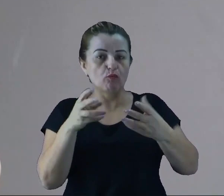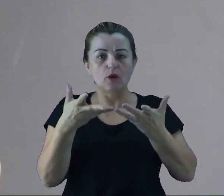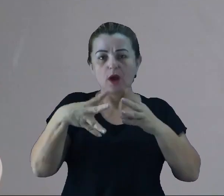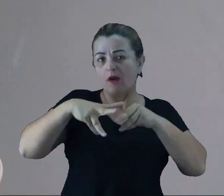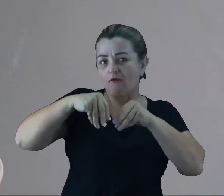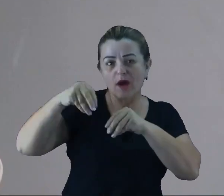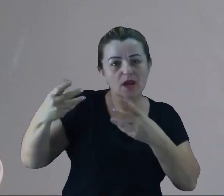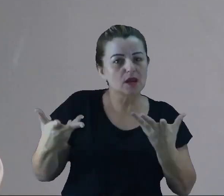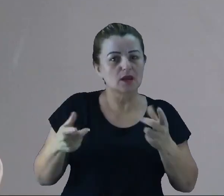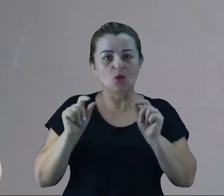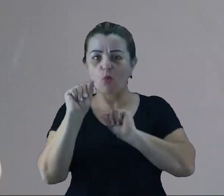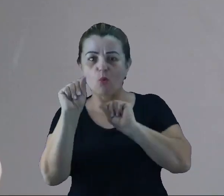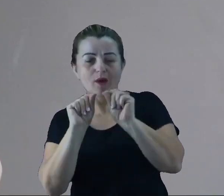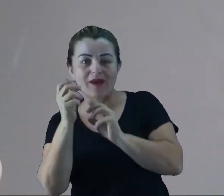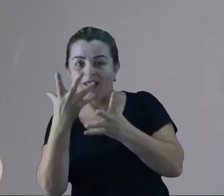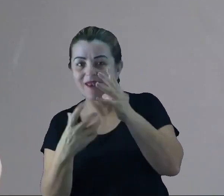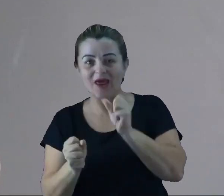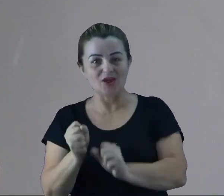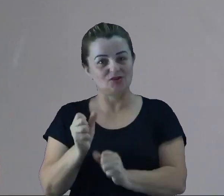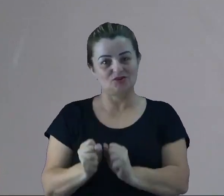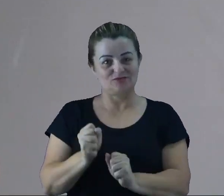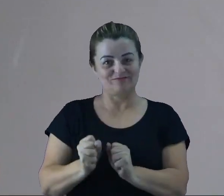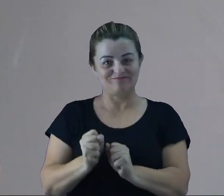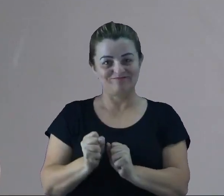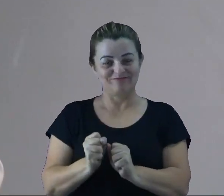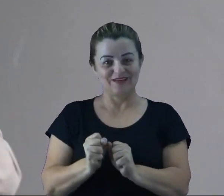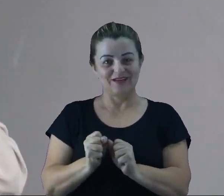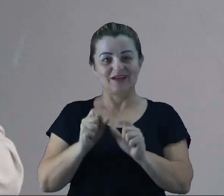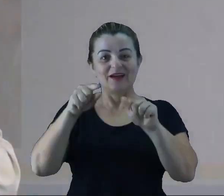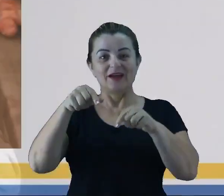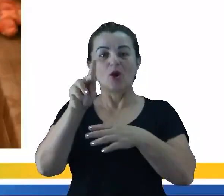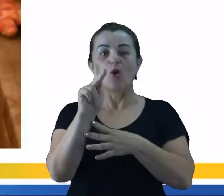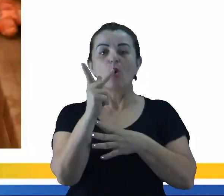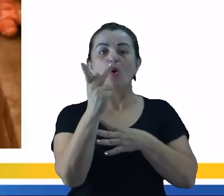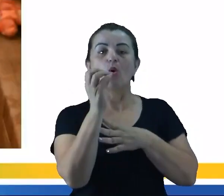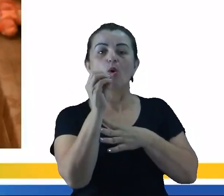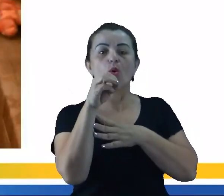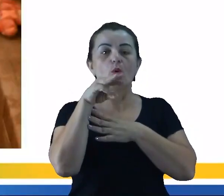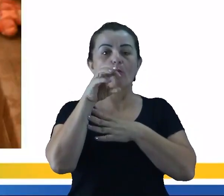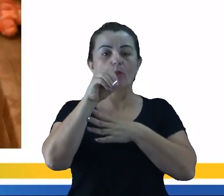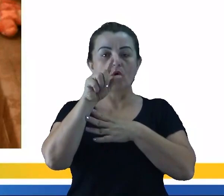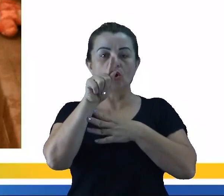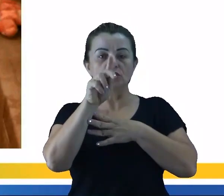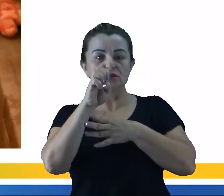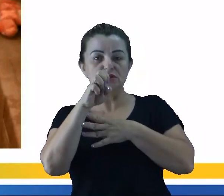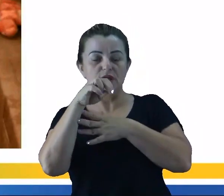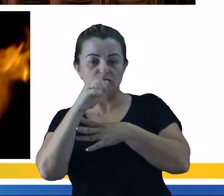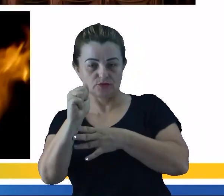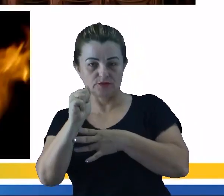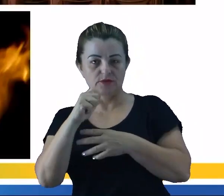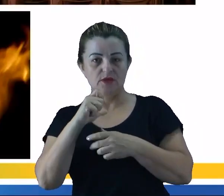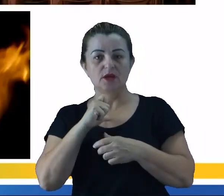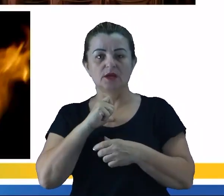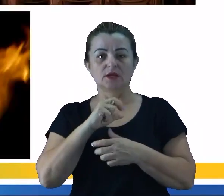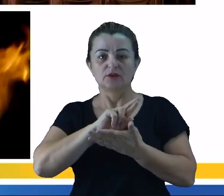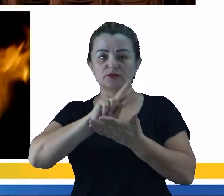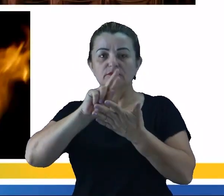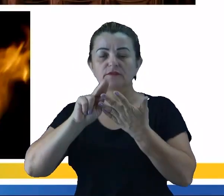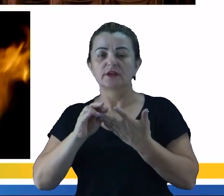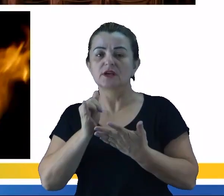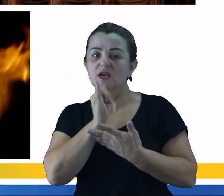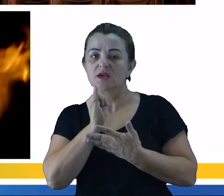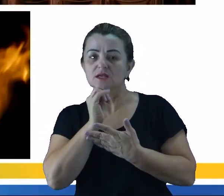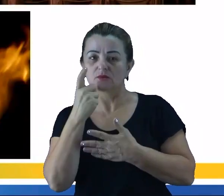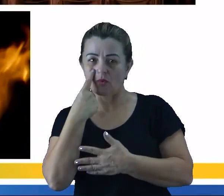misturado. Então isso é a definição de mistura homogênea. A gente tem mais aqui alguns exemplos, né, de